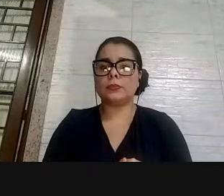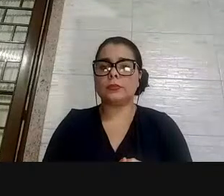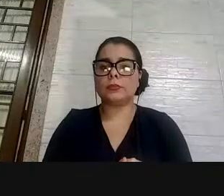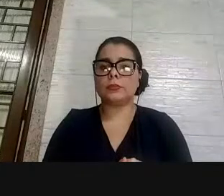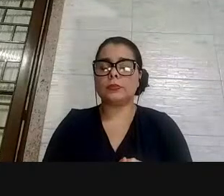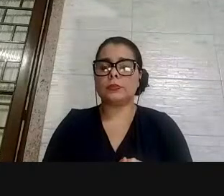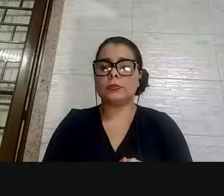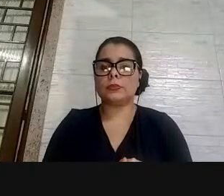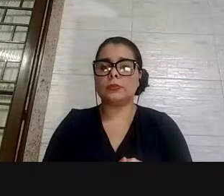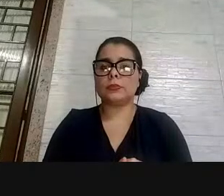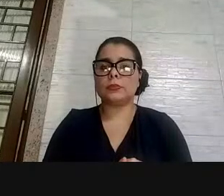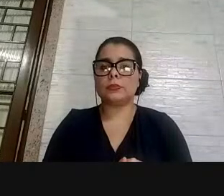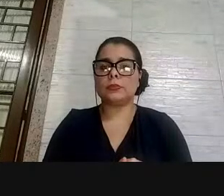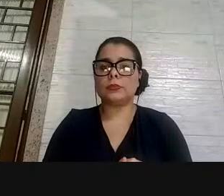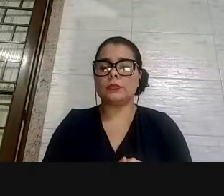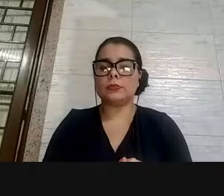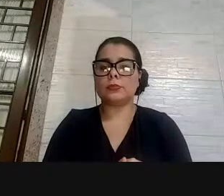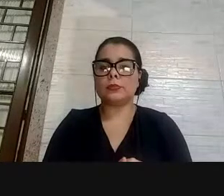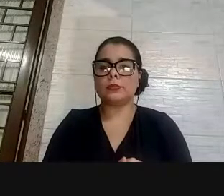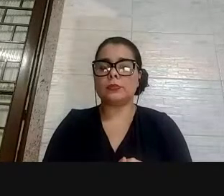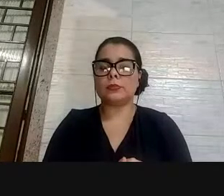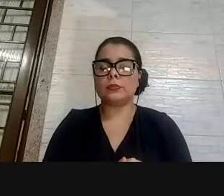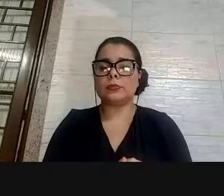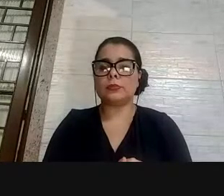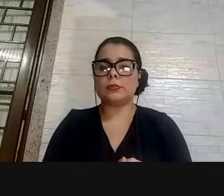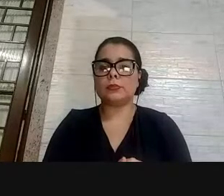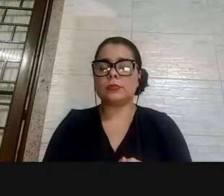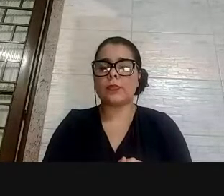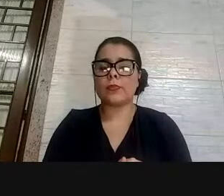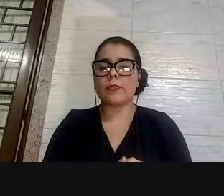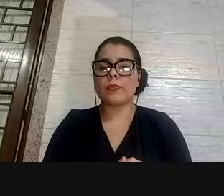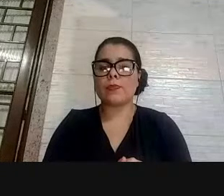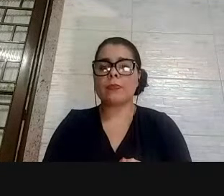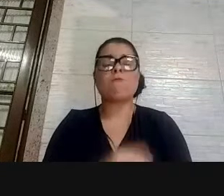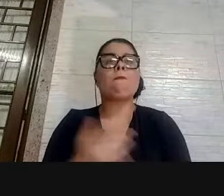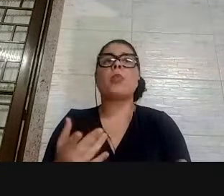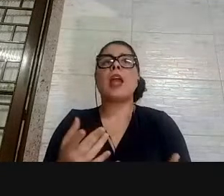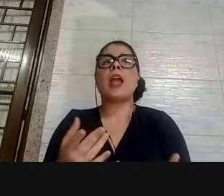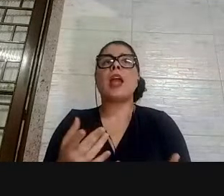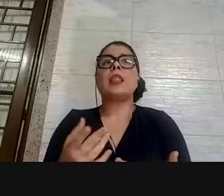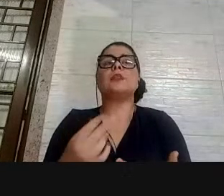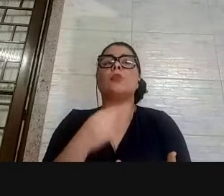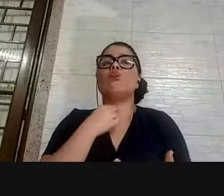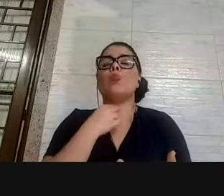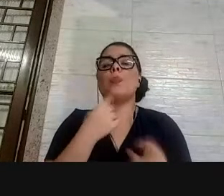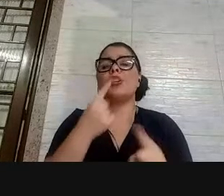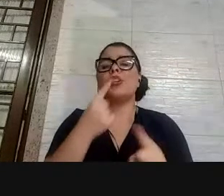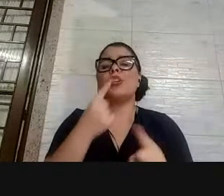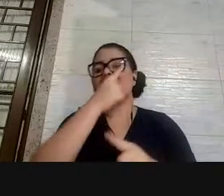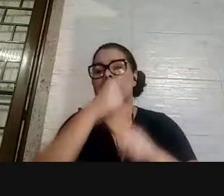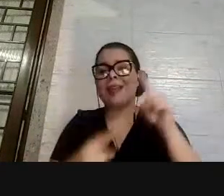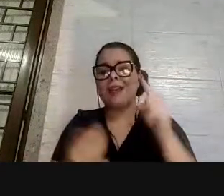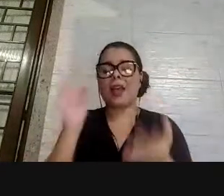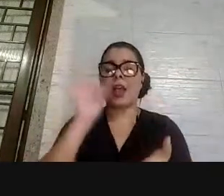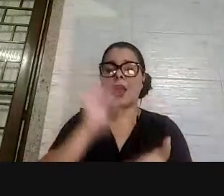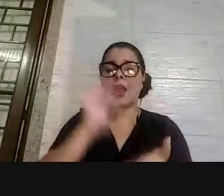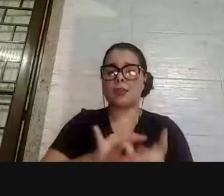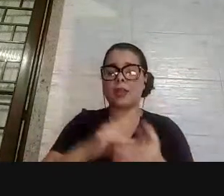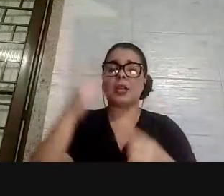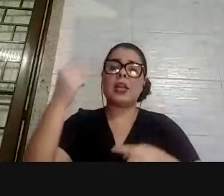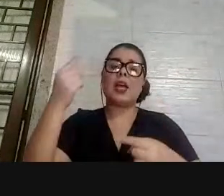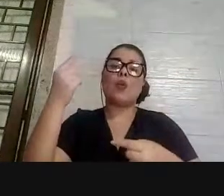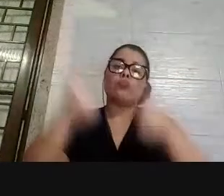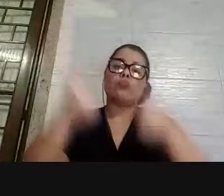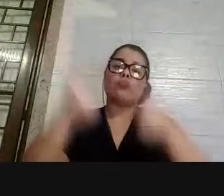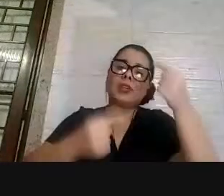A realidade, não se pode negar o debate crítico da realidade social